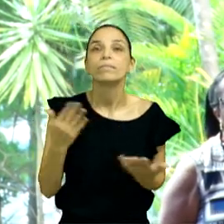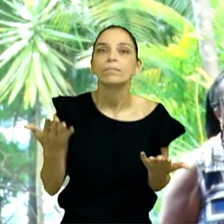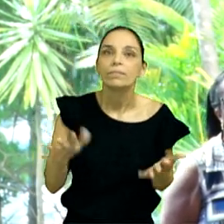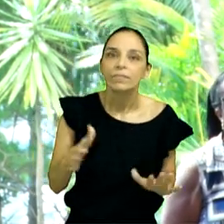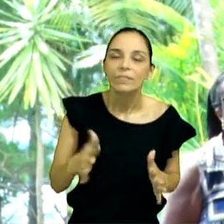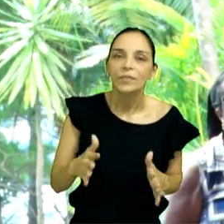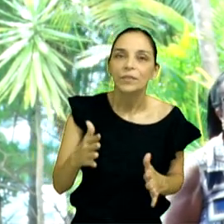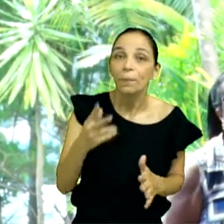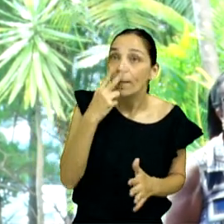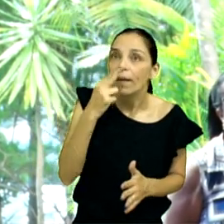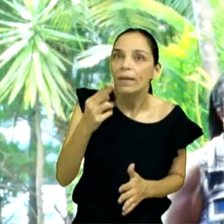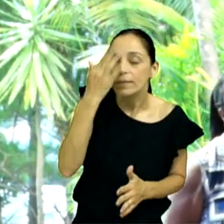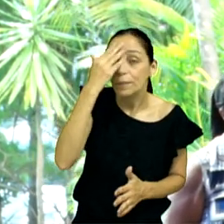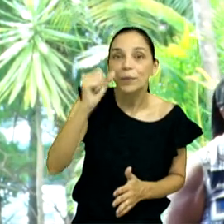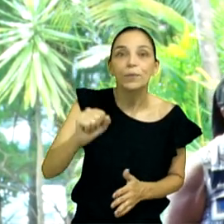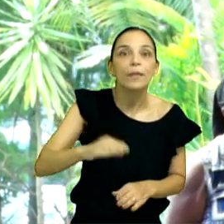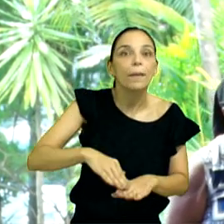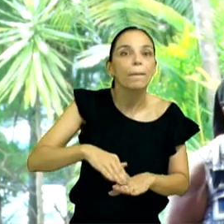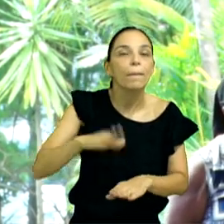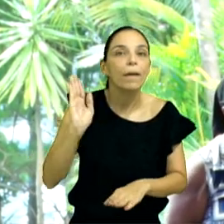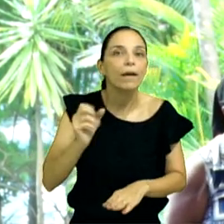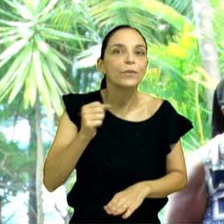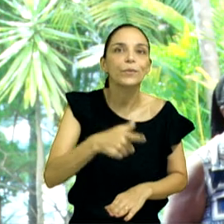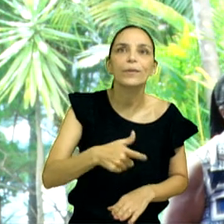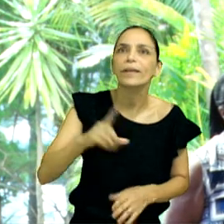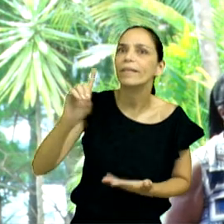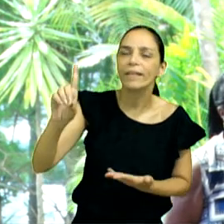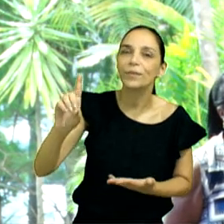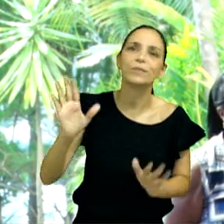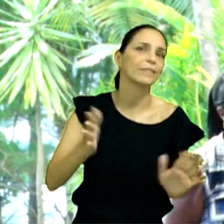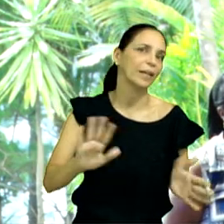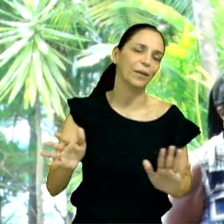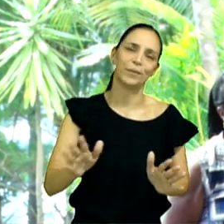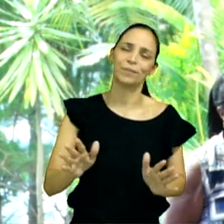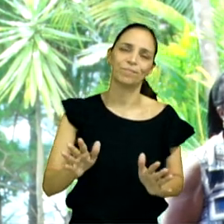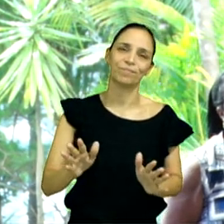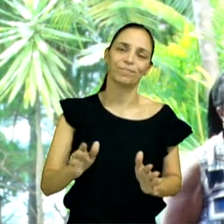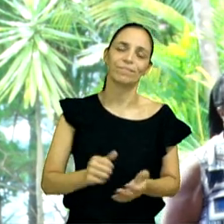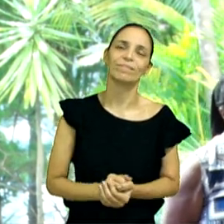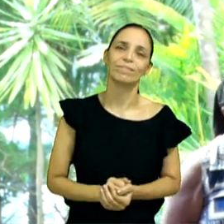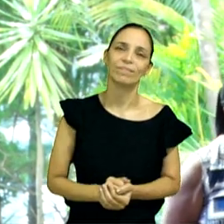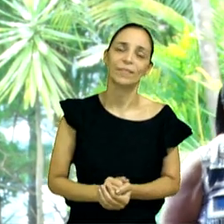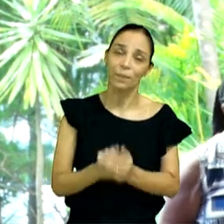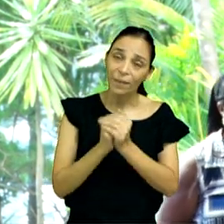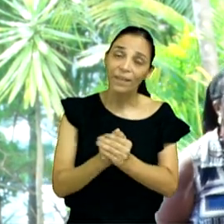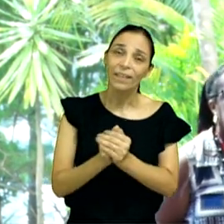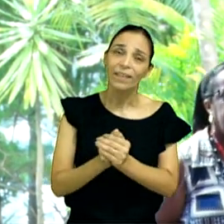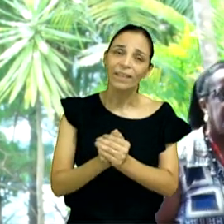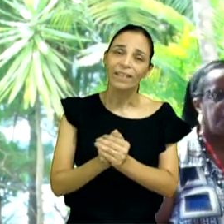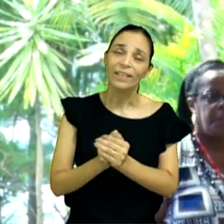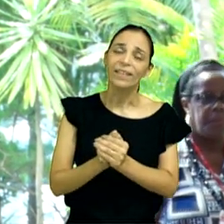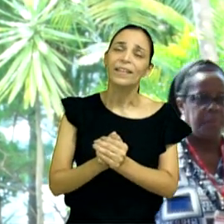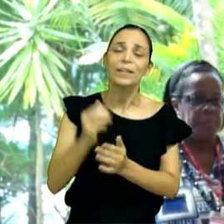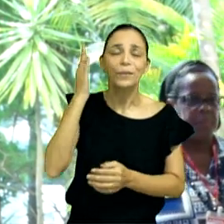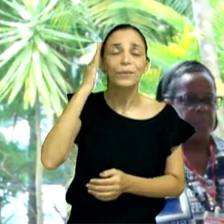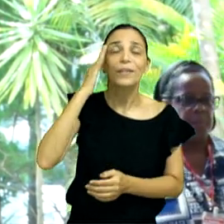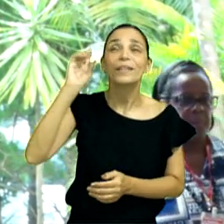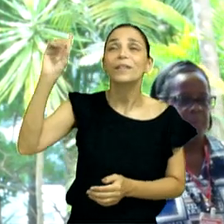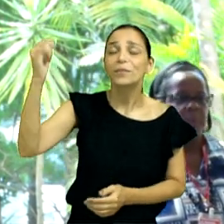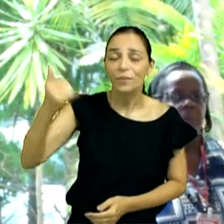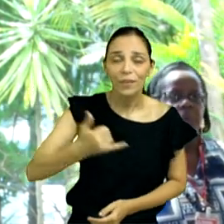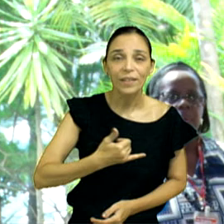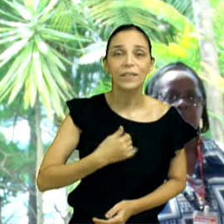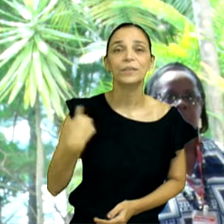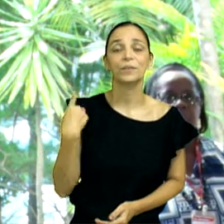reconhece o Senhor em todos os teus caminhos, não seja sábio aos teus próprios olhos, amém querido? Isso é que Deus está falando conosco hoje,